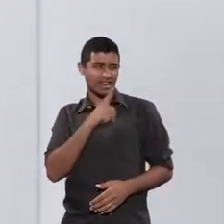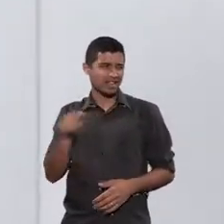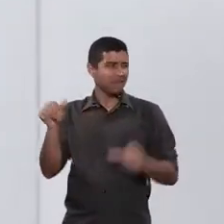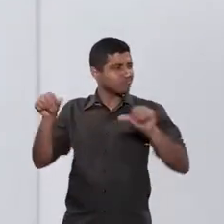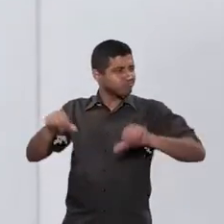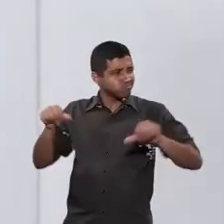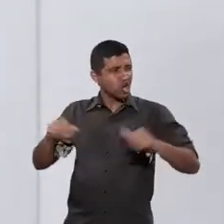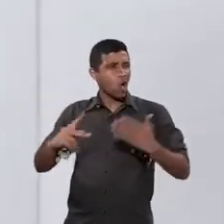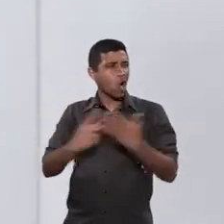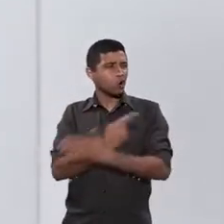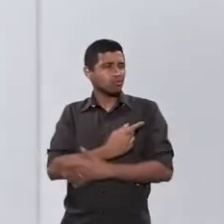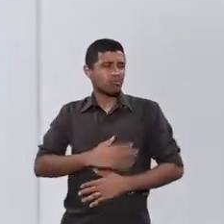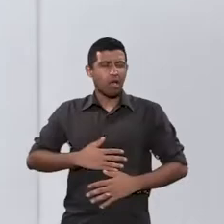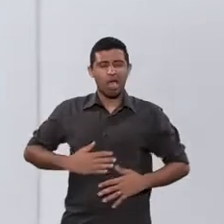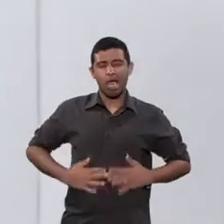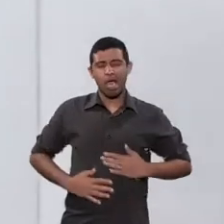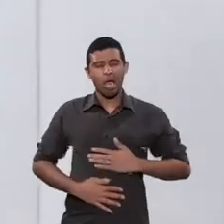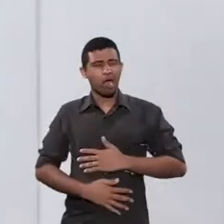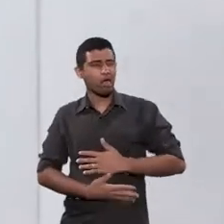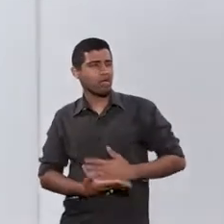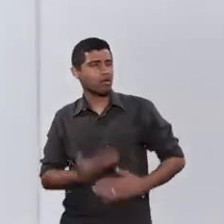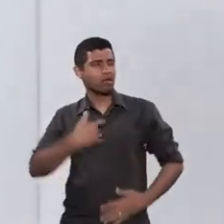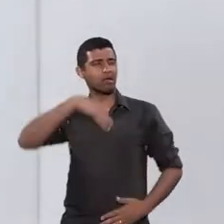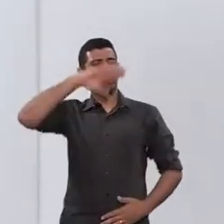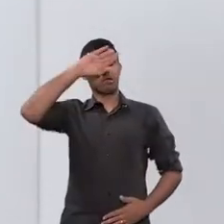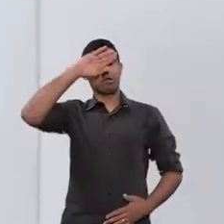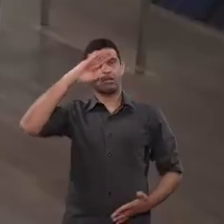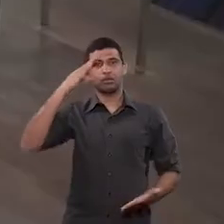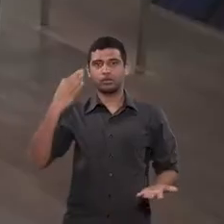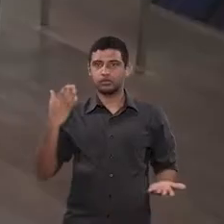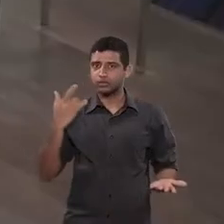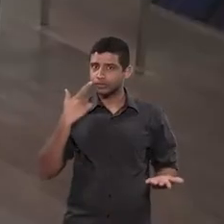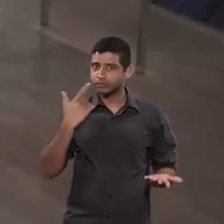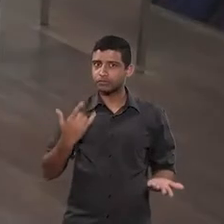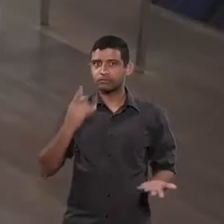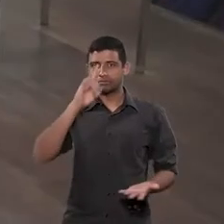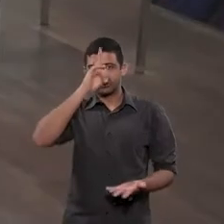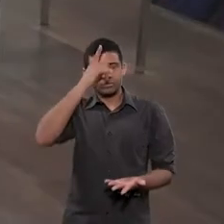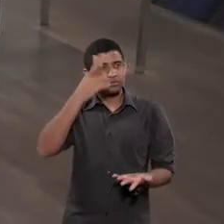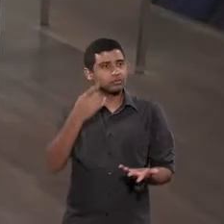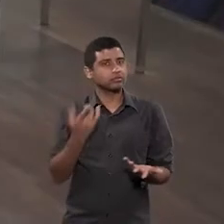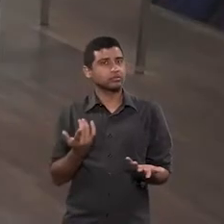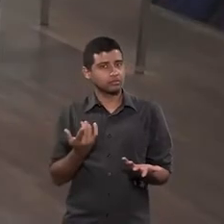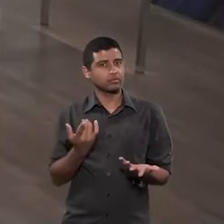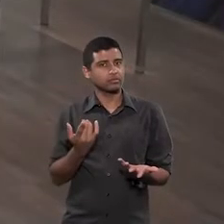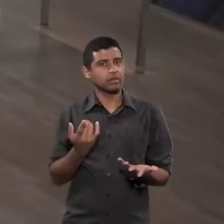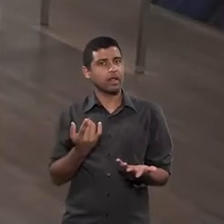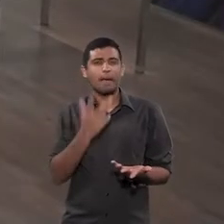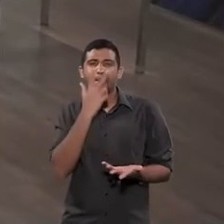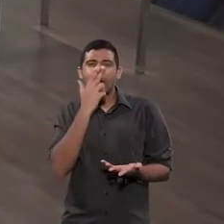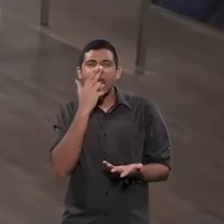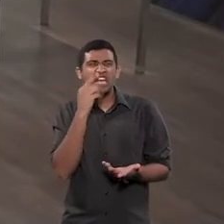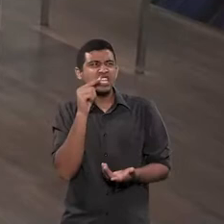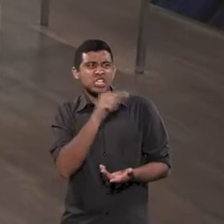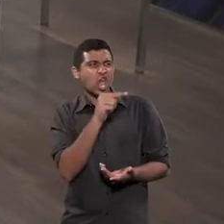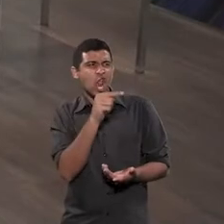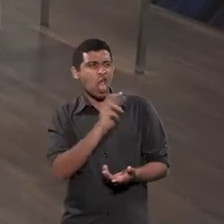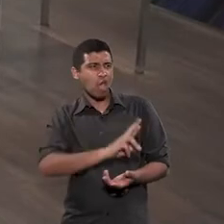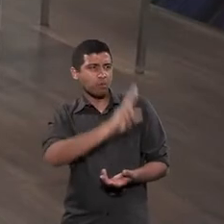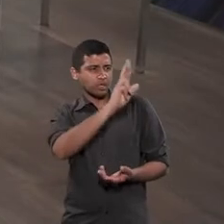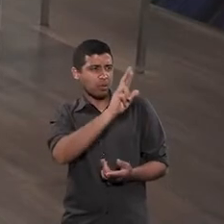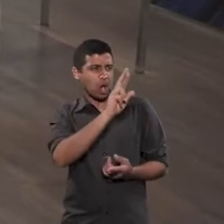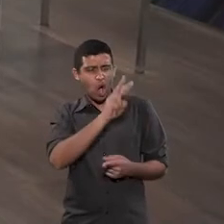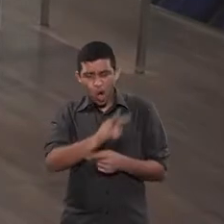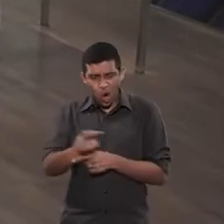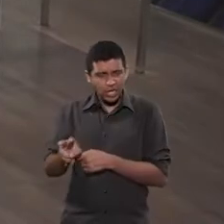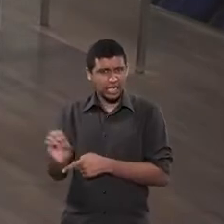está bem, ou teve dor de barriga, ou teve febre. Para impedir, se o outro também não pudesse cuidar. E a mensagem para